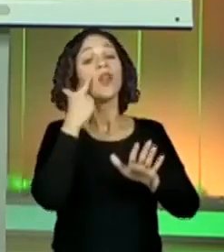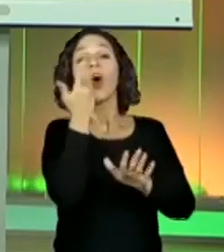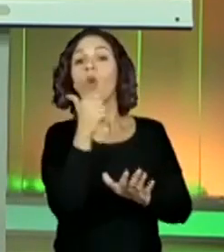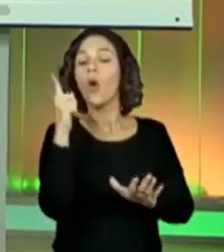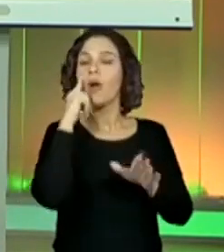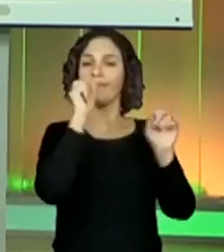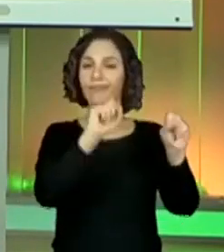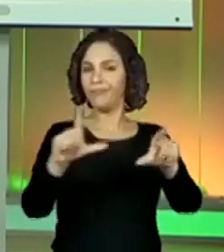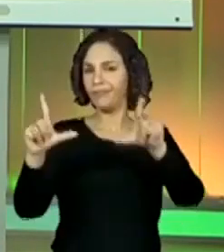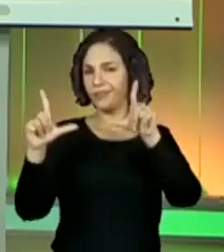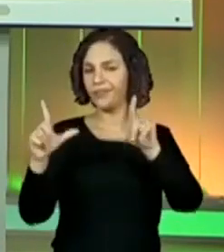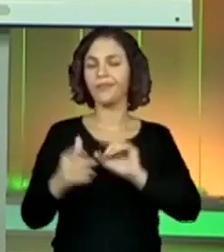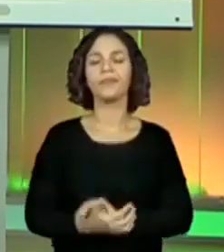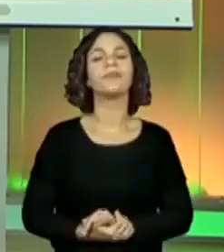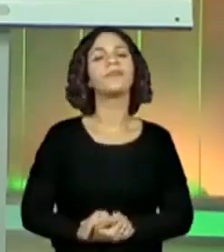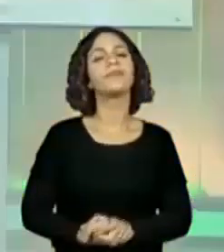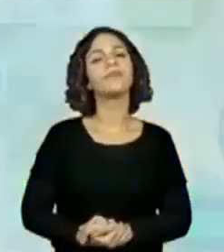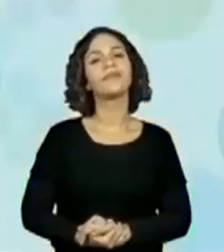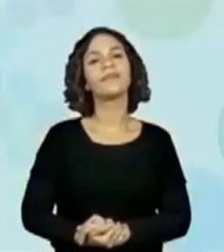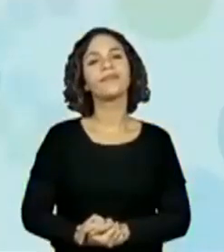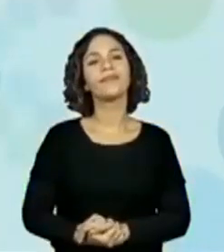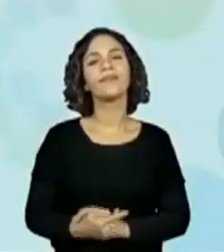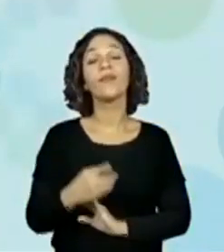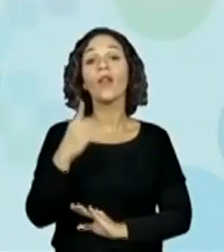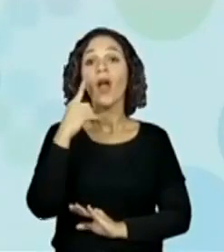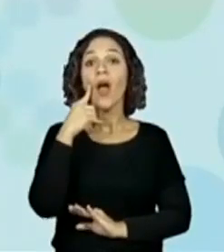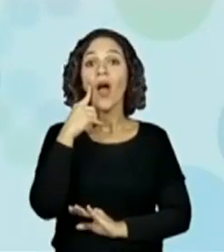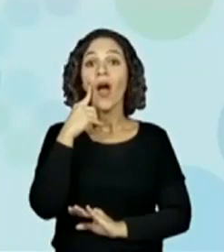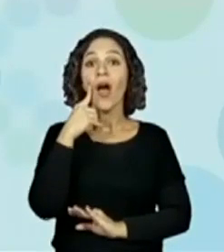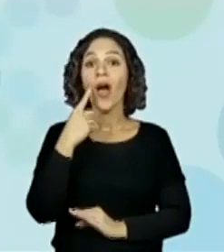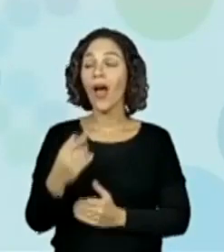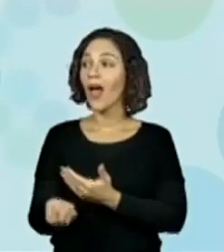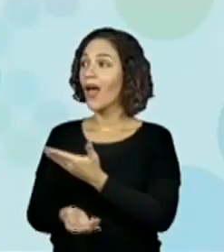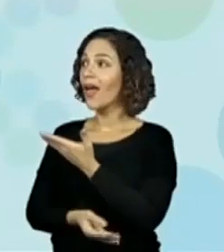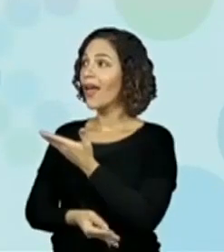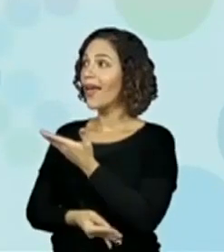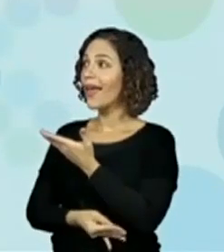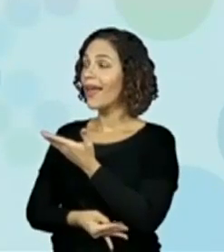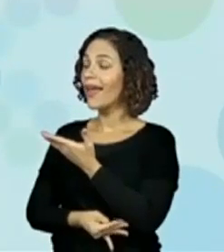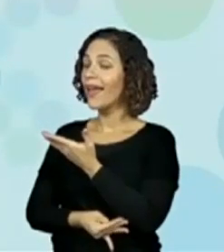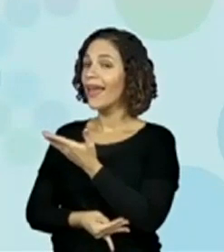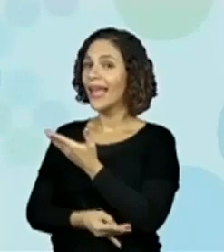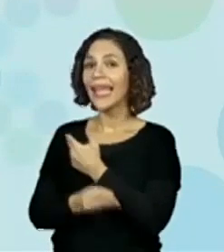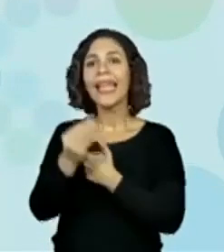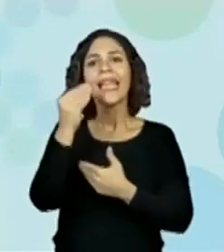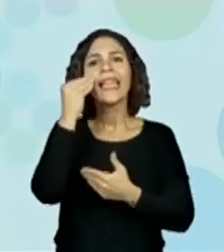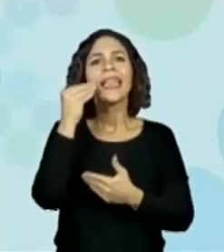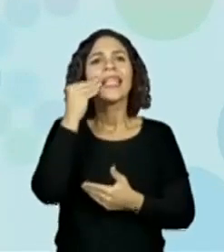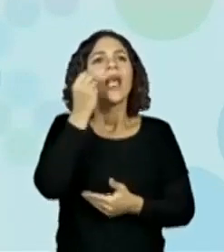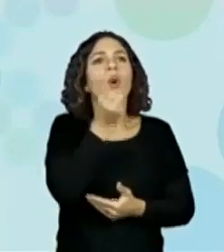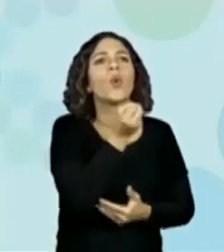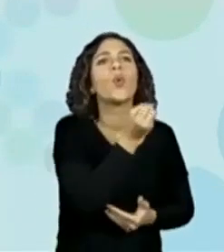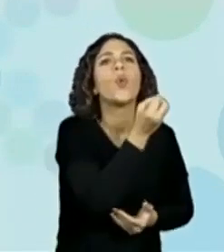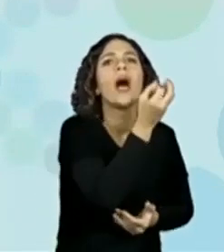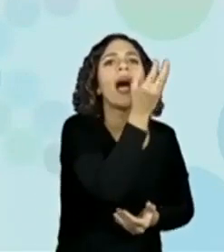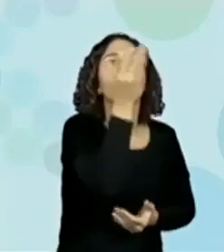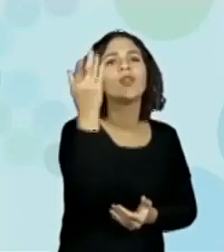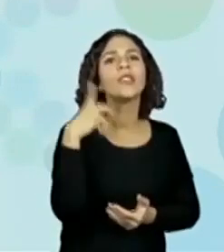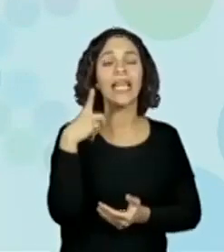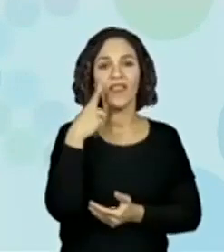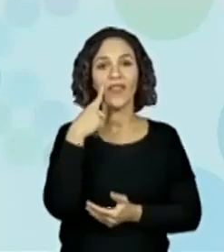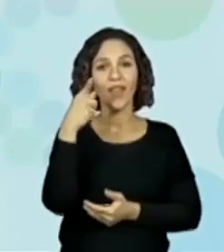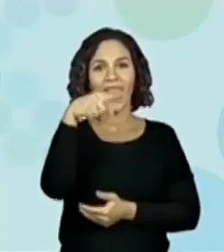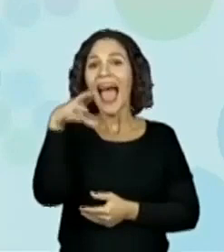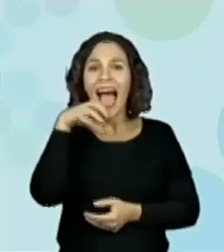nesse caso aqui, ó. Cola aí, ó, na sua tela e tenta contar quantos azulejos tem nessa